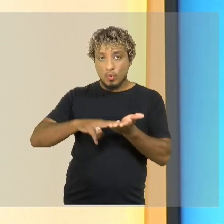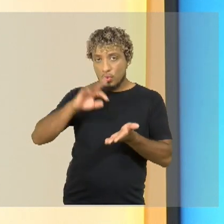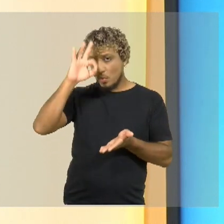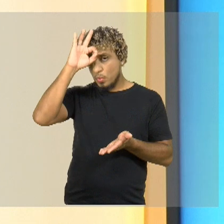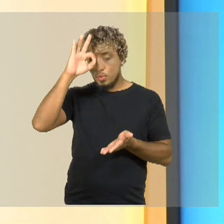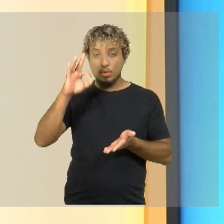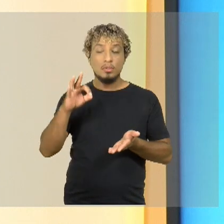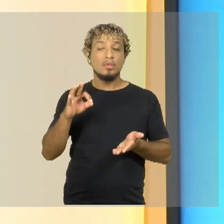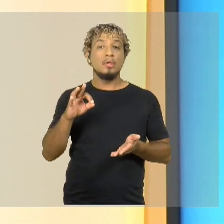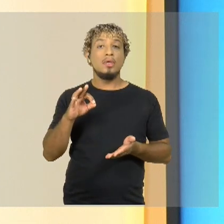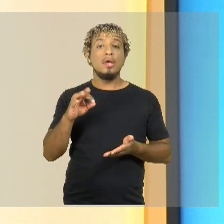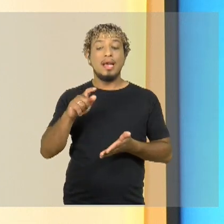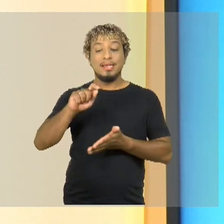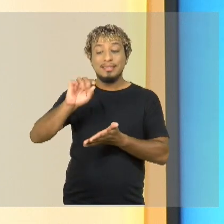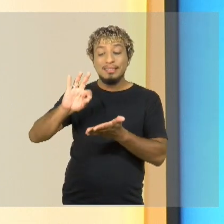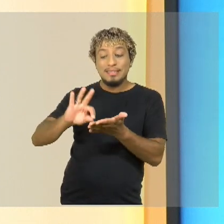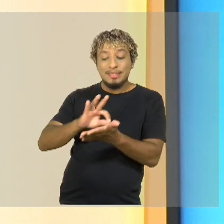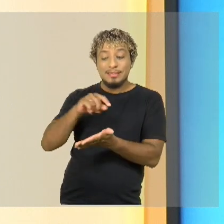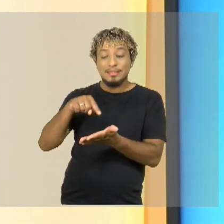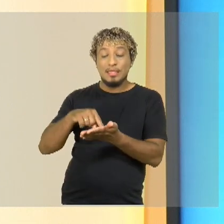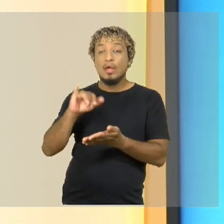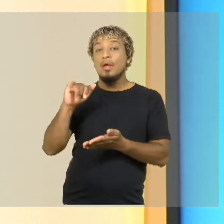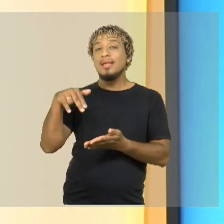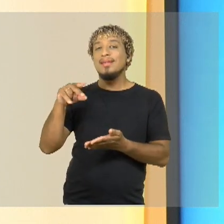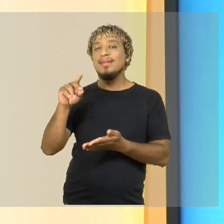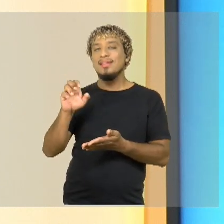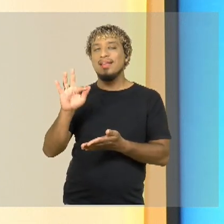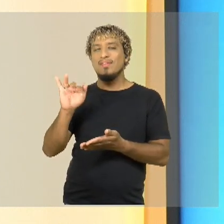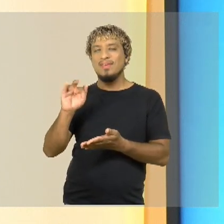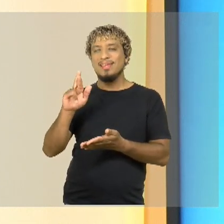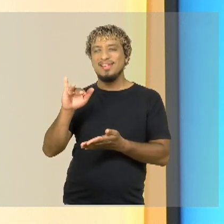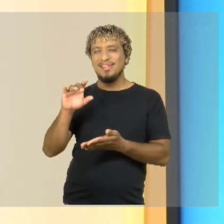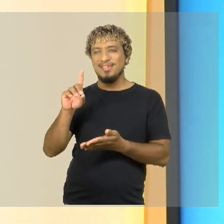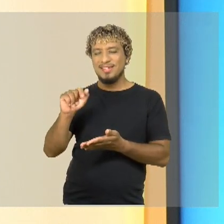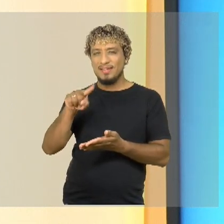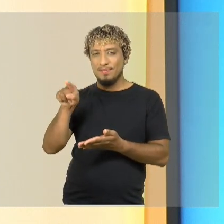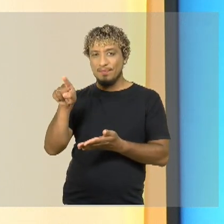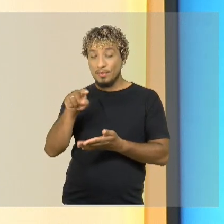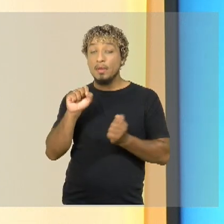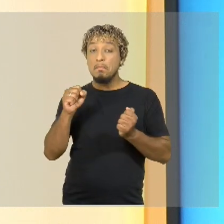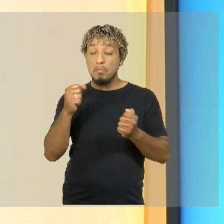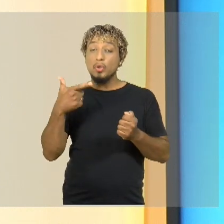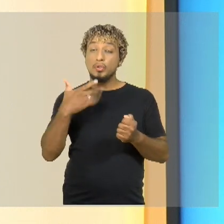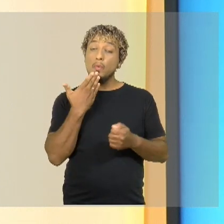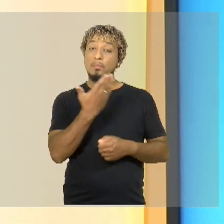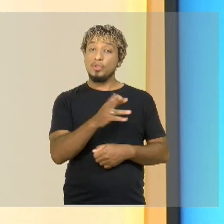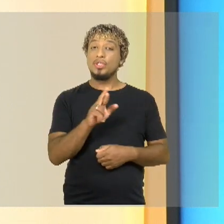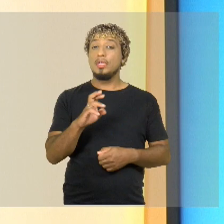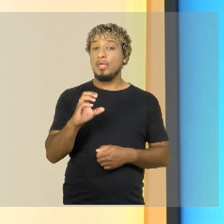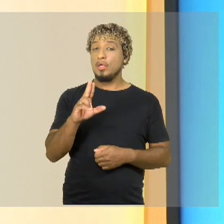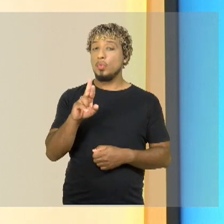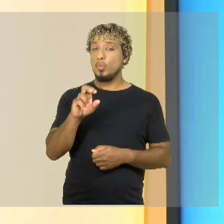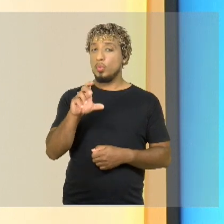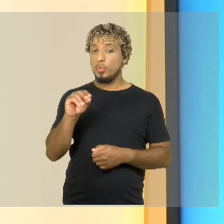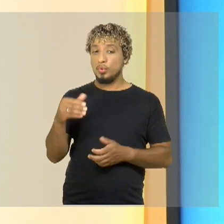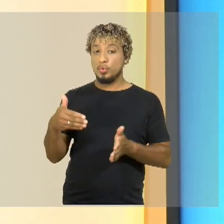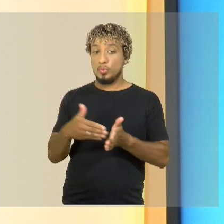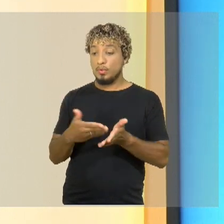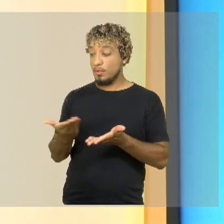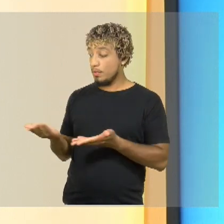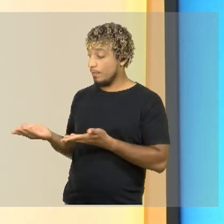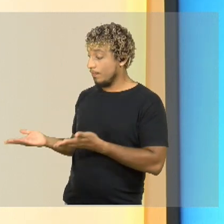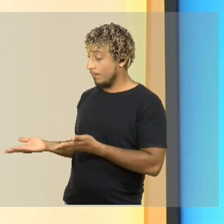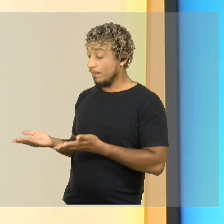indeferidas podem entrar com recurso pelo site que vai aparecer aqui na sua tela. Apareceu. O prazo, gente, até